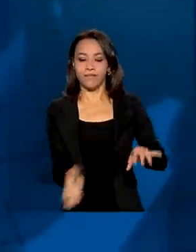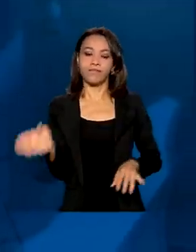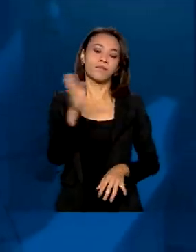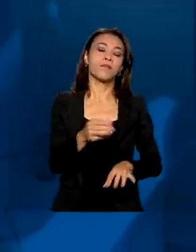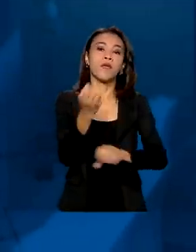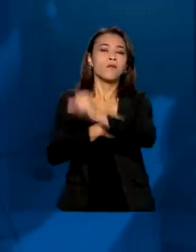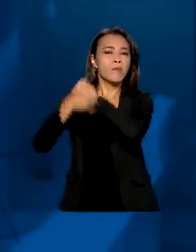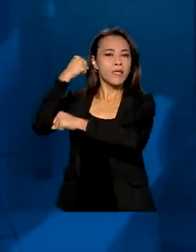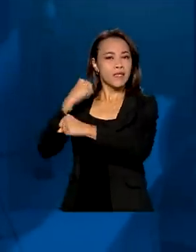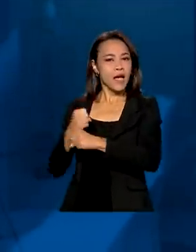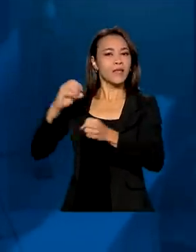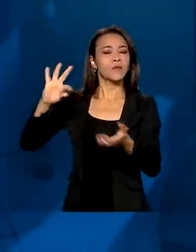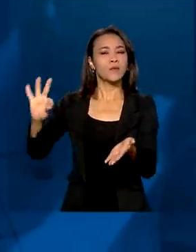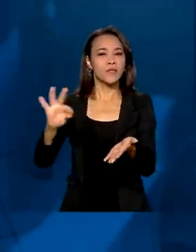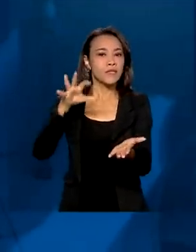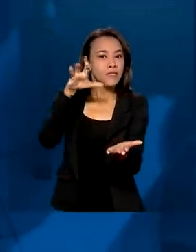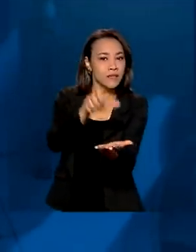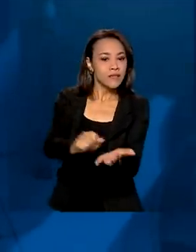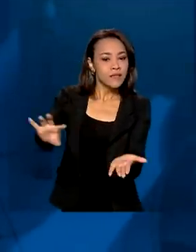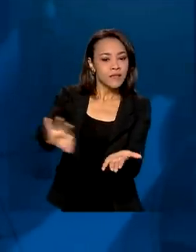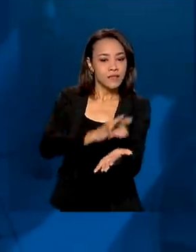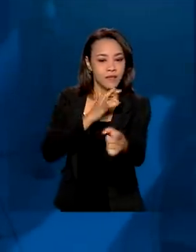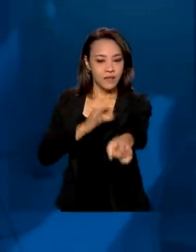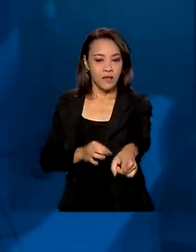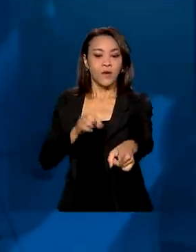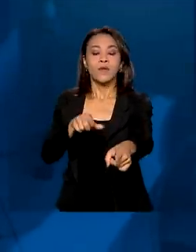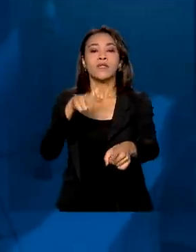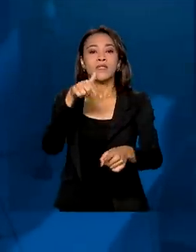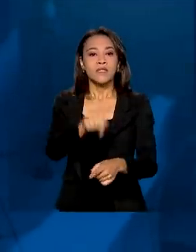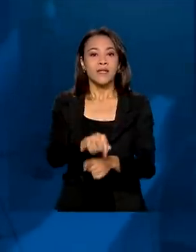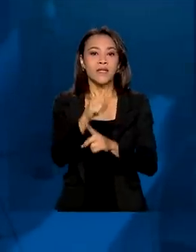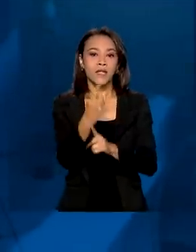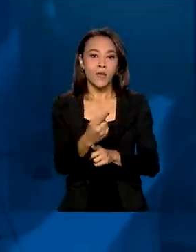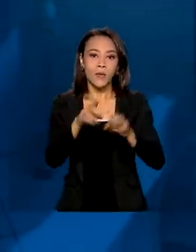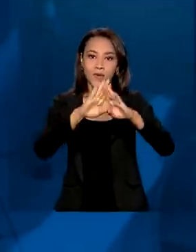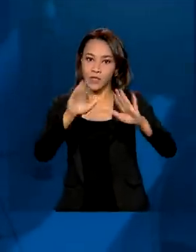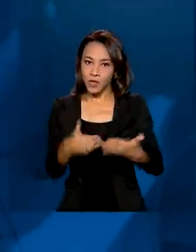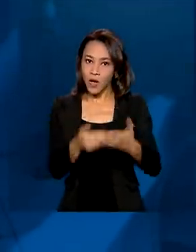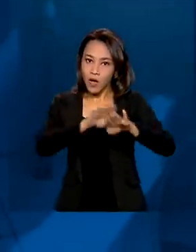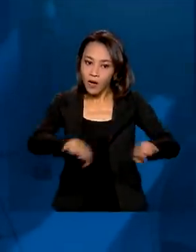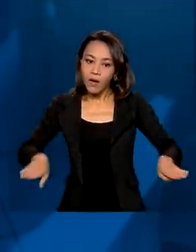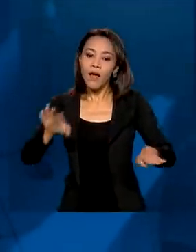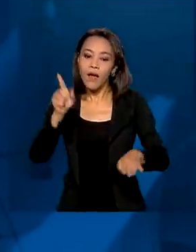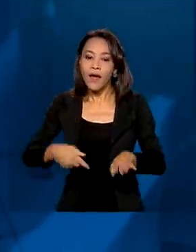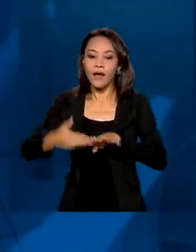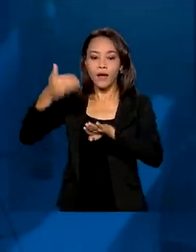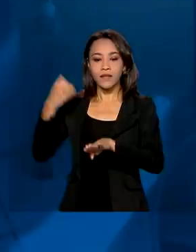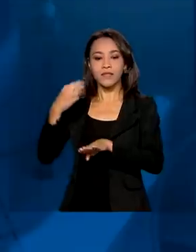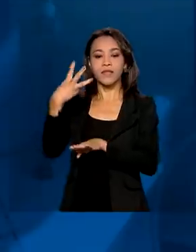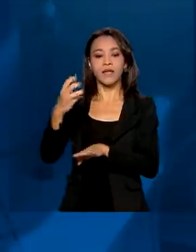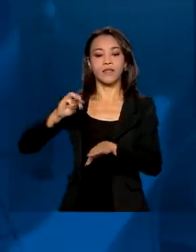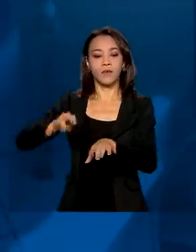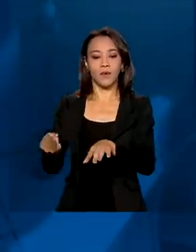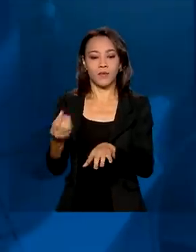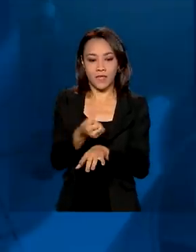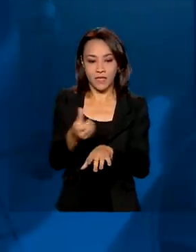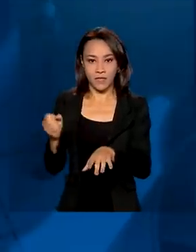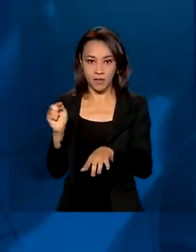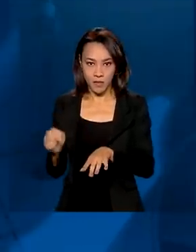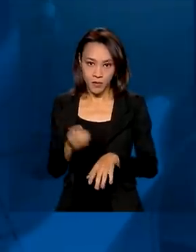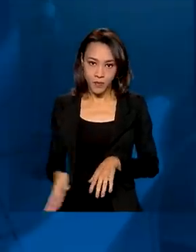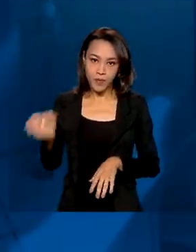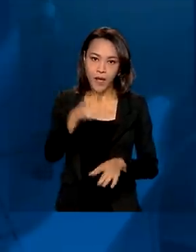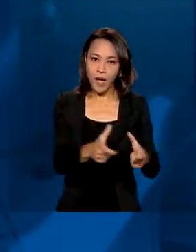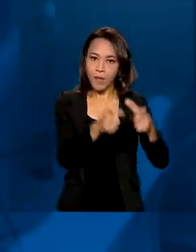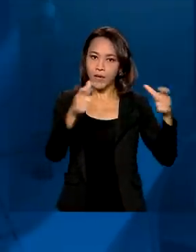matriculadas nas quase 71 mil creches de todo o Brasil era de cerca de 3 milhões e 600 mil. A maior parte